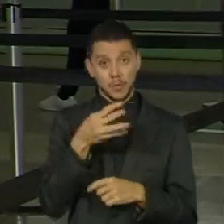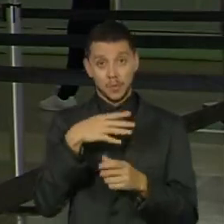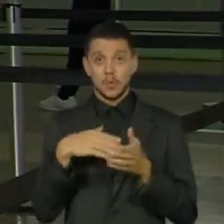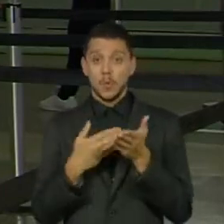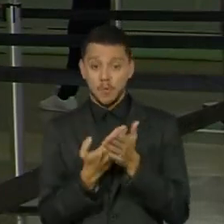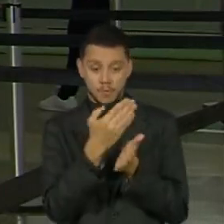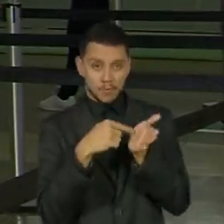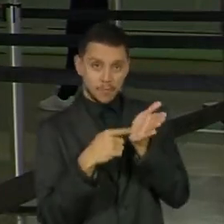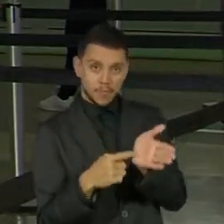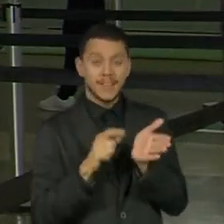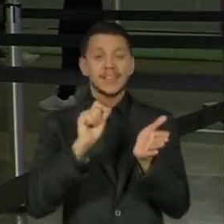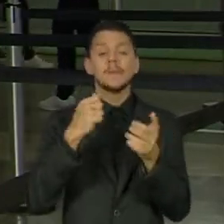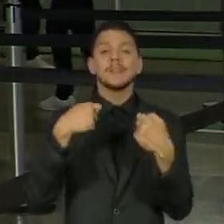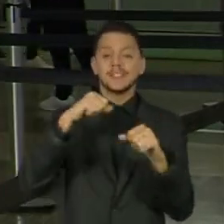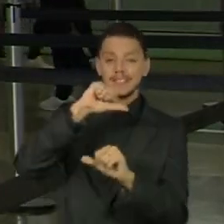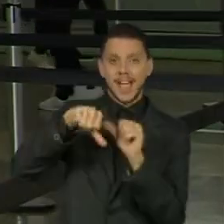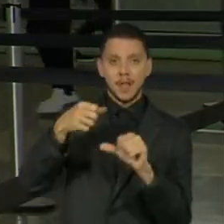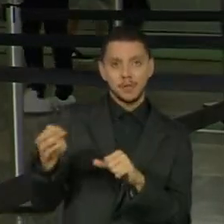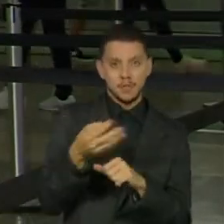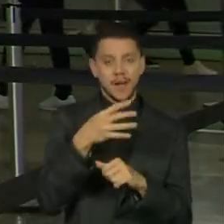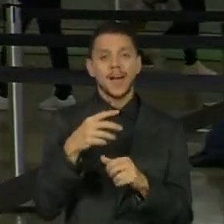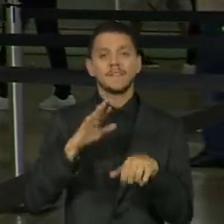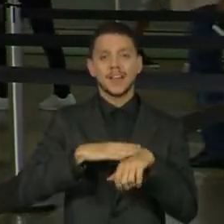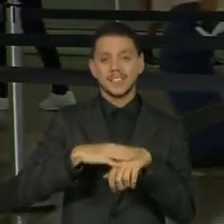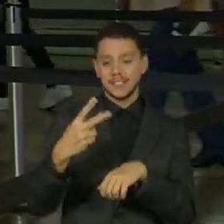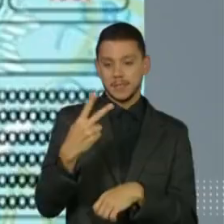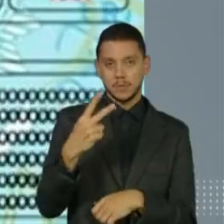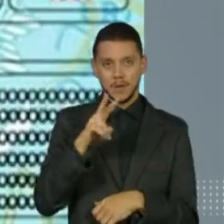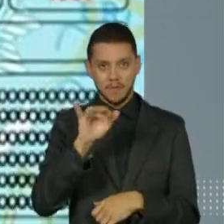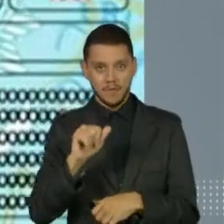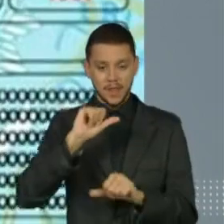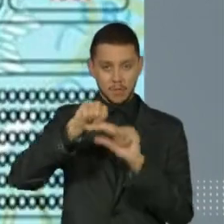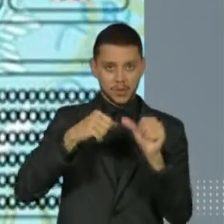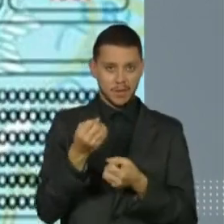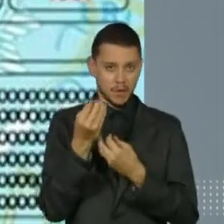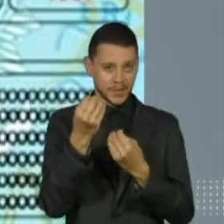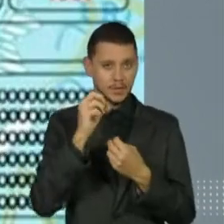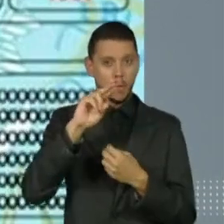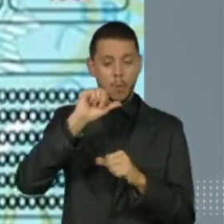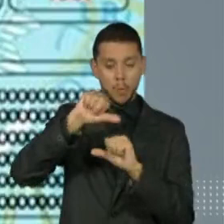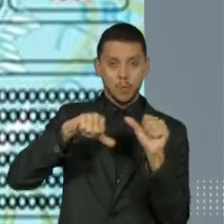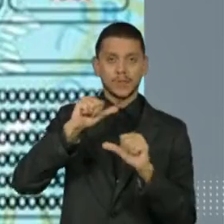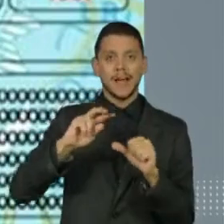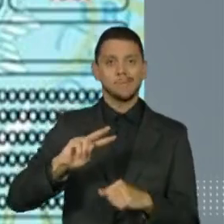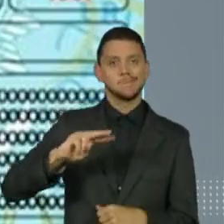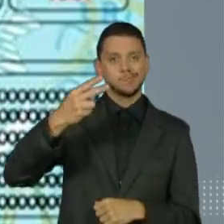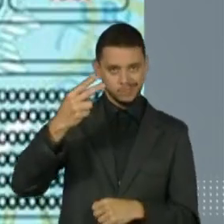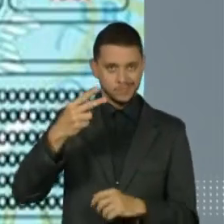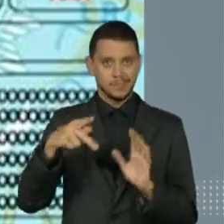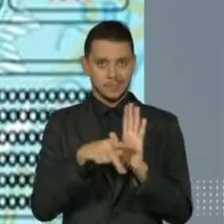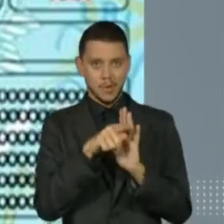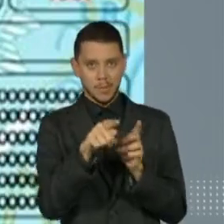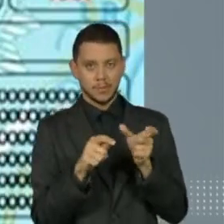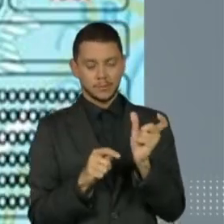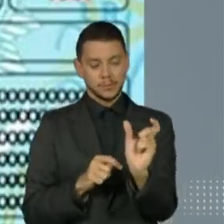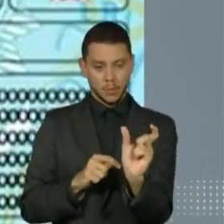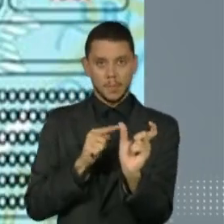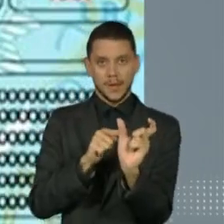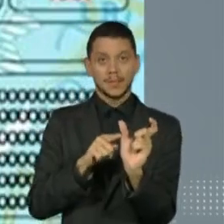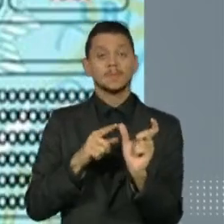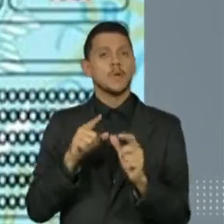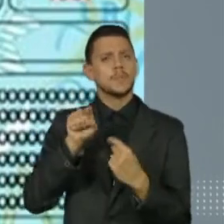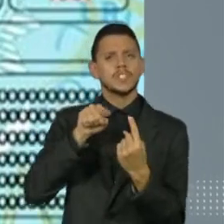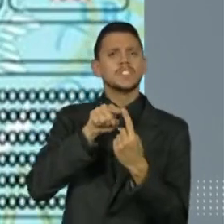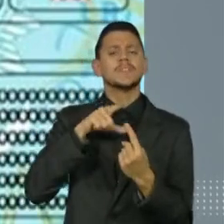renovar a CNH, emitir uma segunda via, alterar dados ou mudar a categoria do documento. A ideia é que a carteira tenha mais